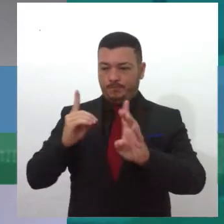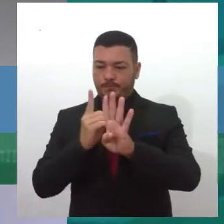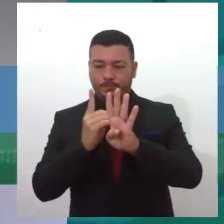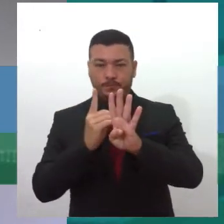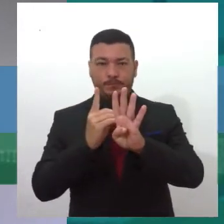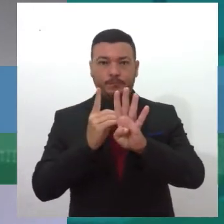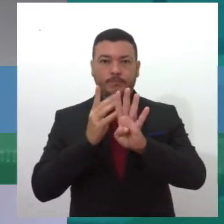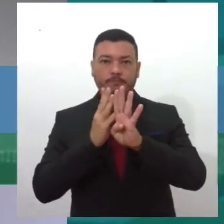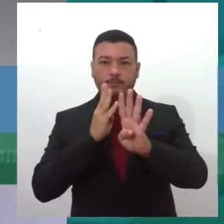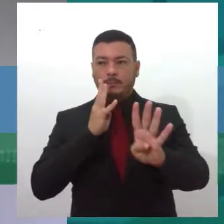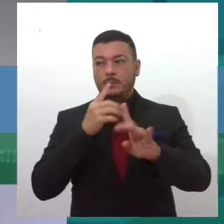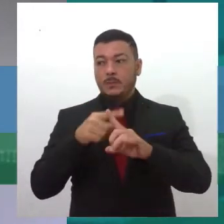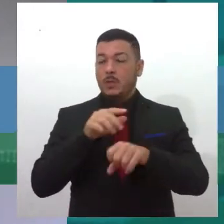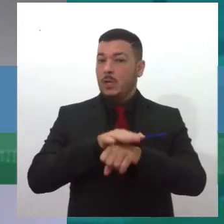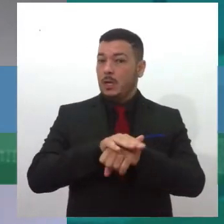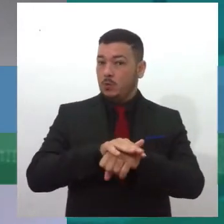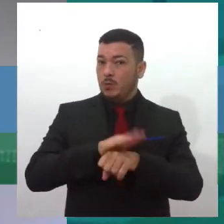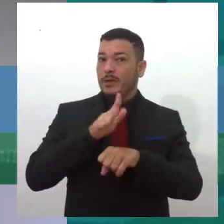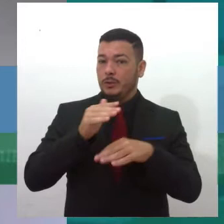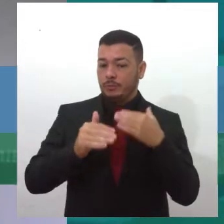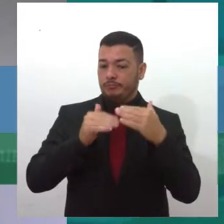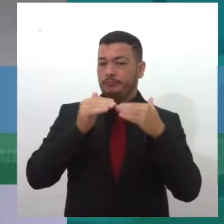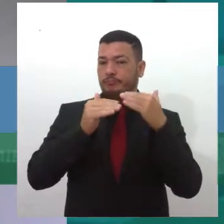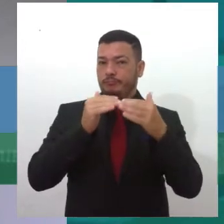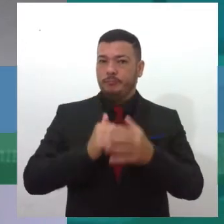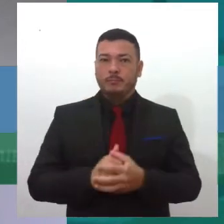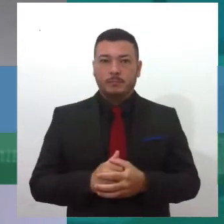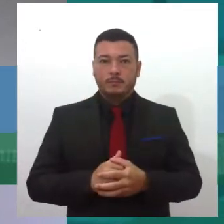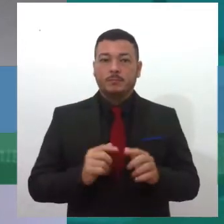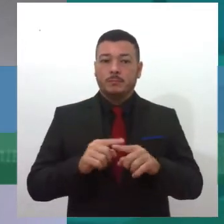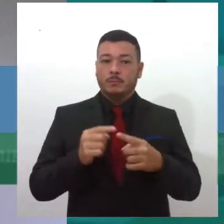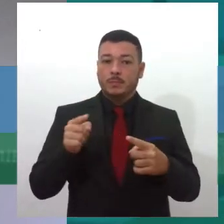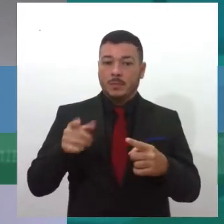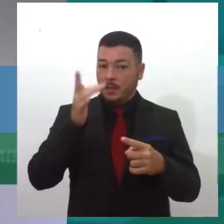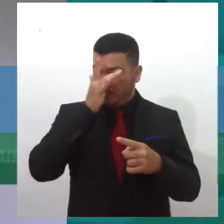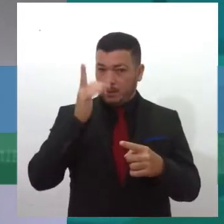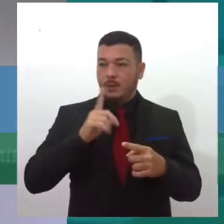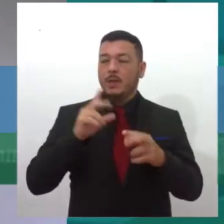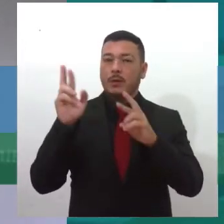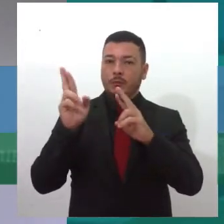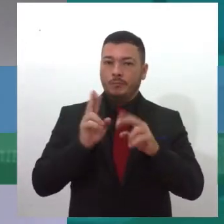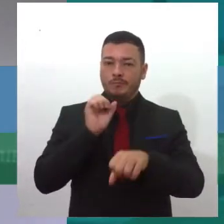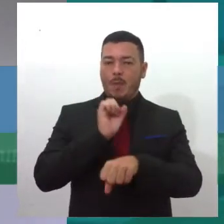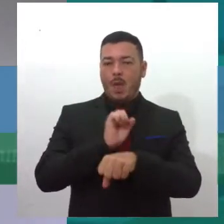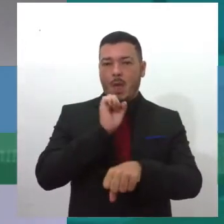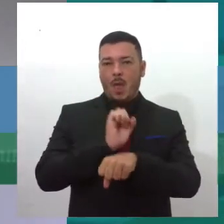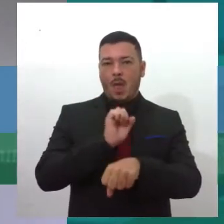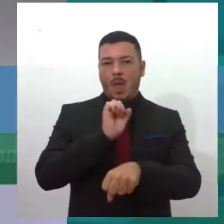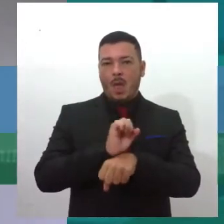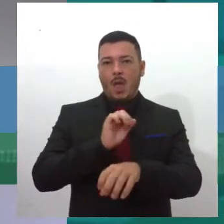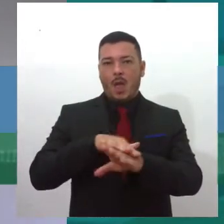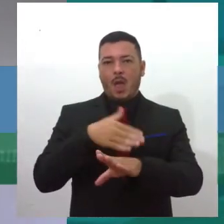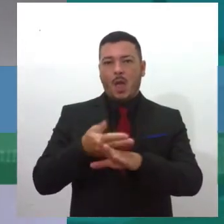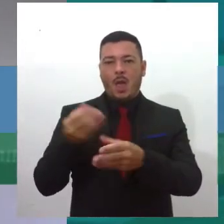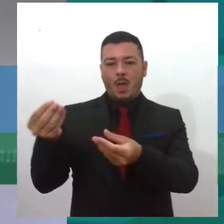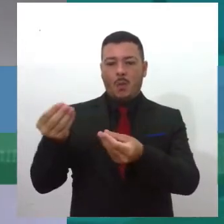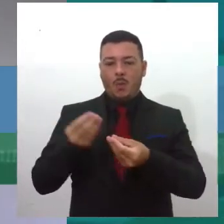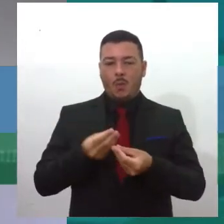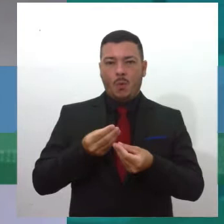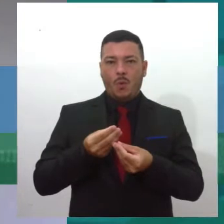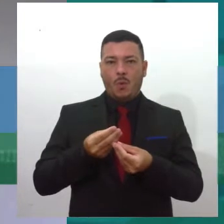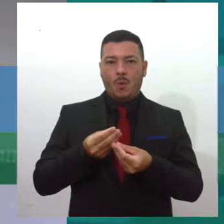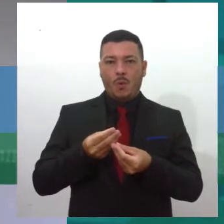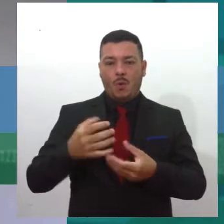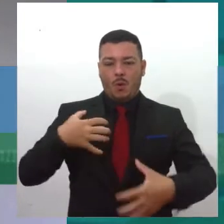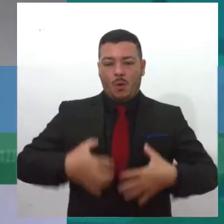doença já está muito evoluída, né, e aí, mesmo assim, a pessoa ainda tem que esperar um tempo até receber esse órgão, né, então, esse